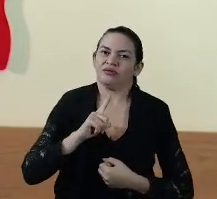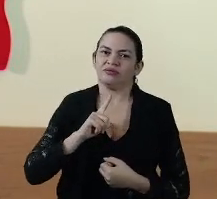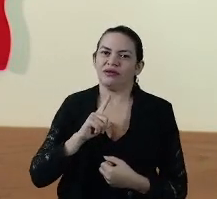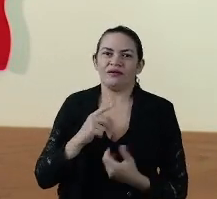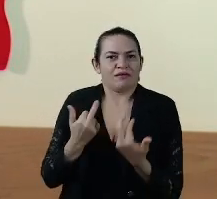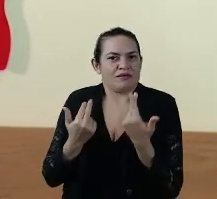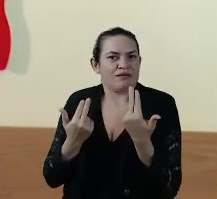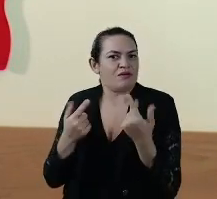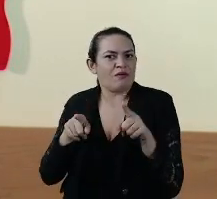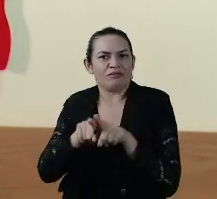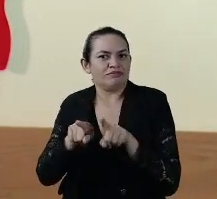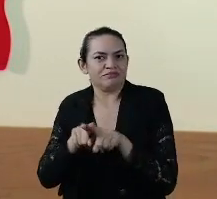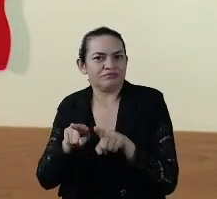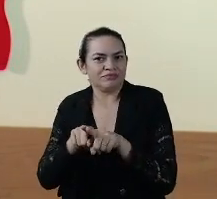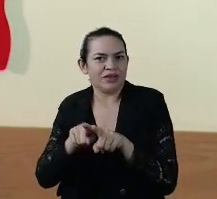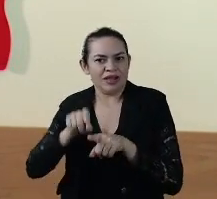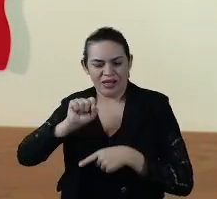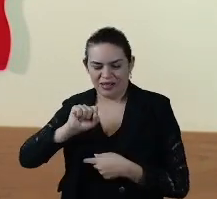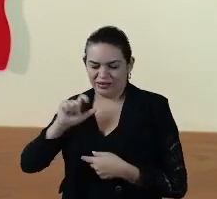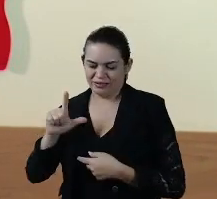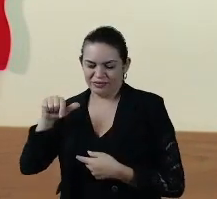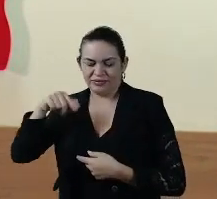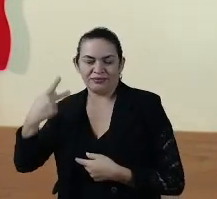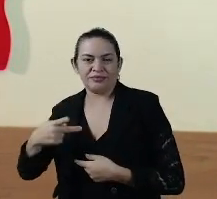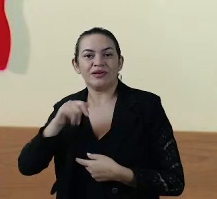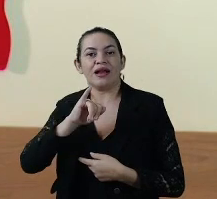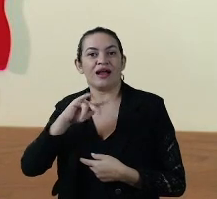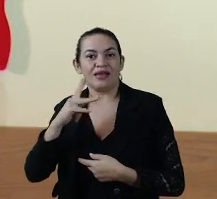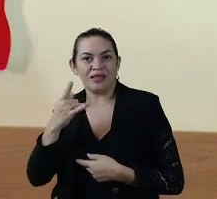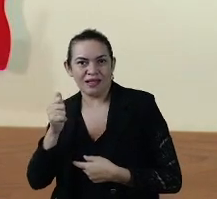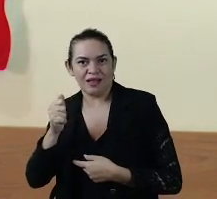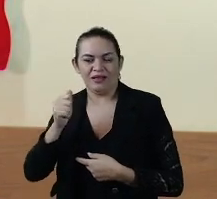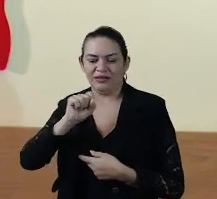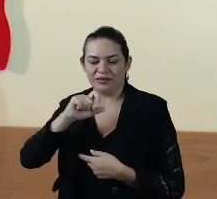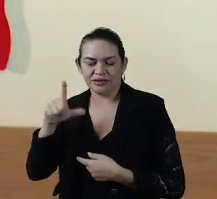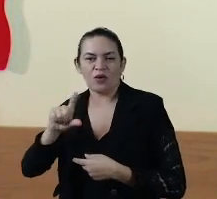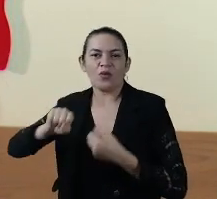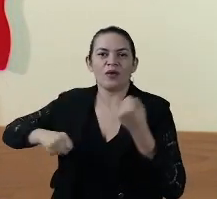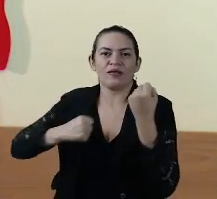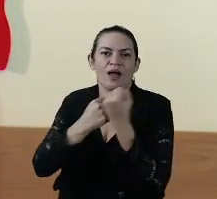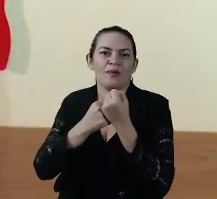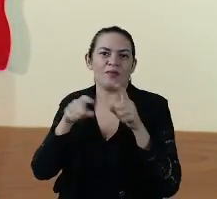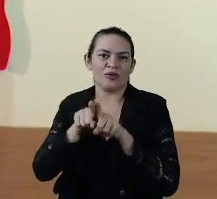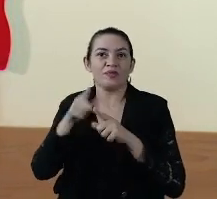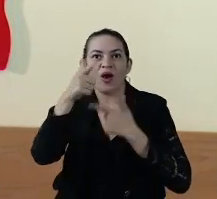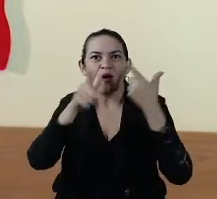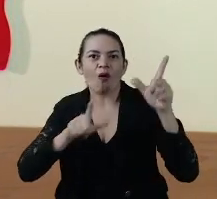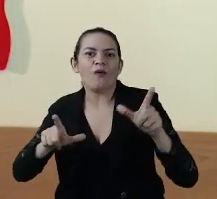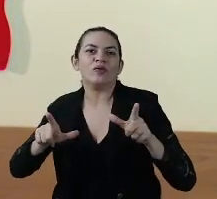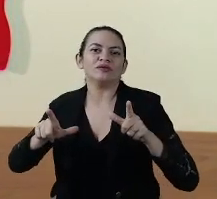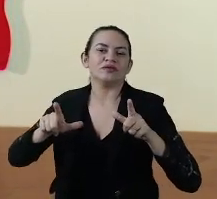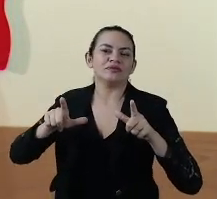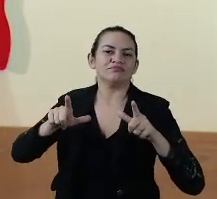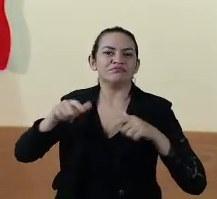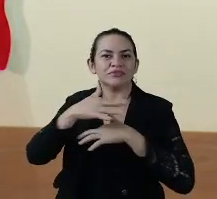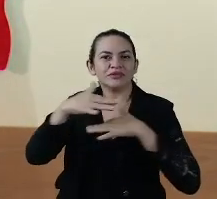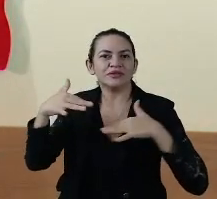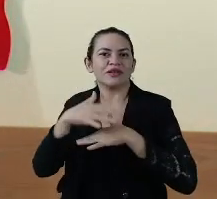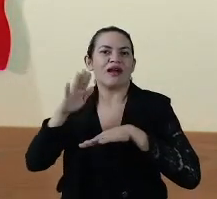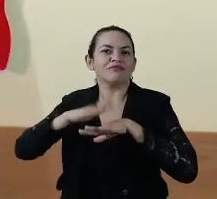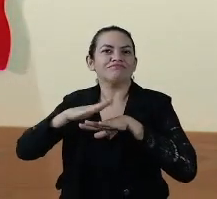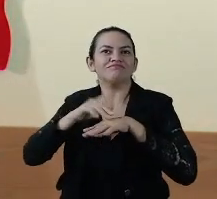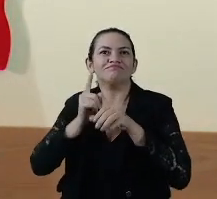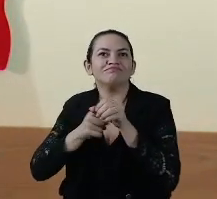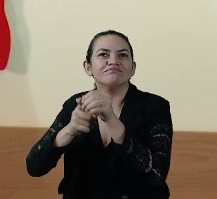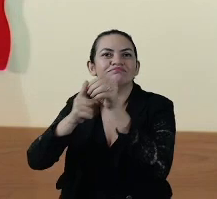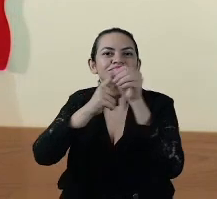Do mesmo modo, a cidade de São Luís, a ilha de São Luís, presta este apoio a outras cidades do Maranhão, porque,